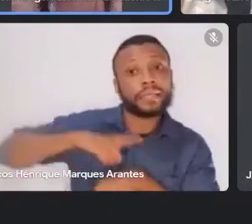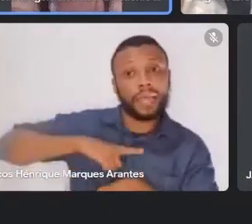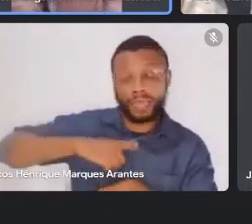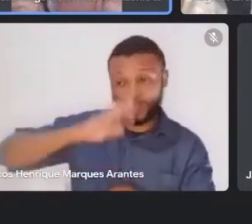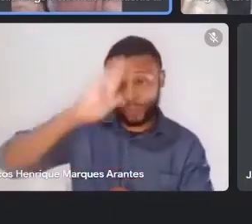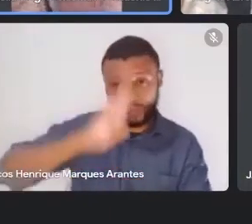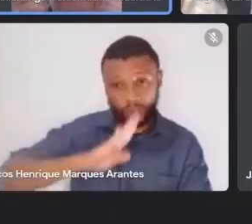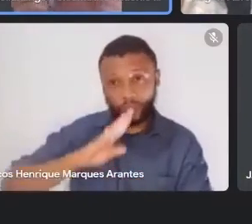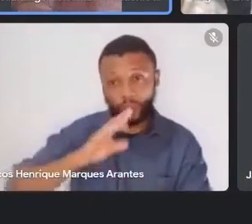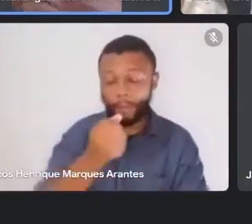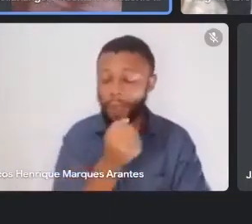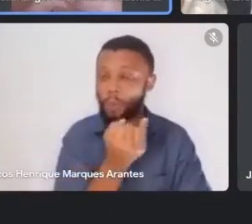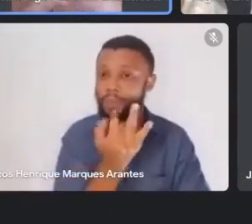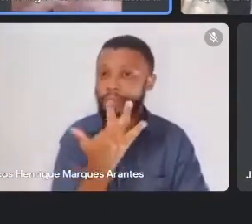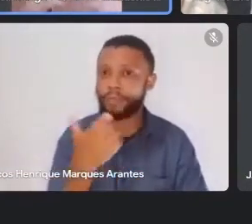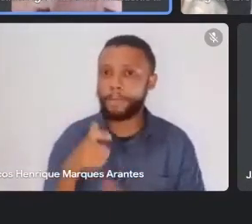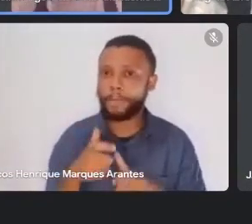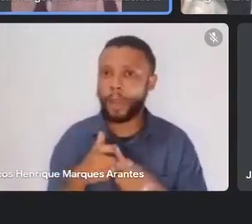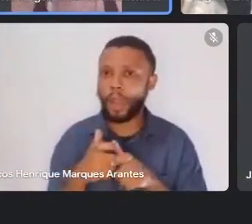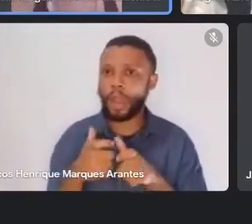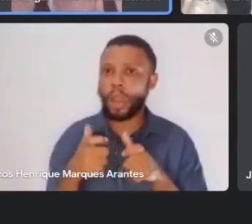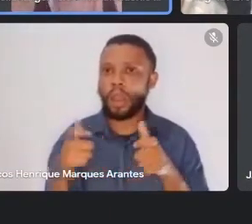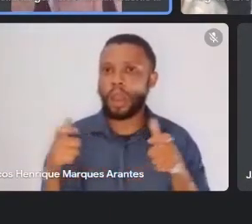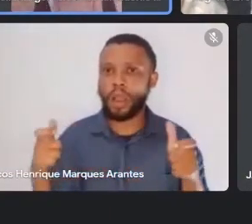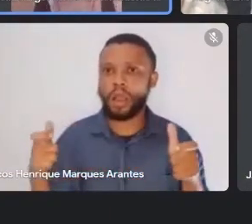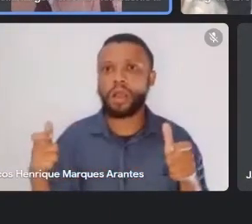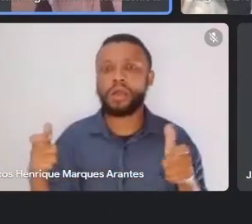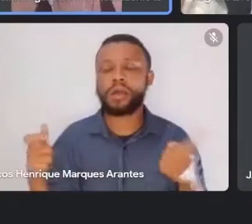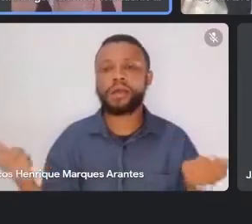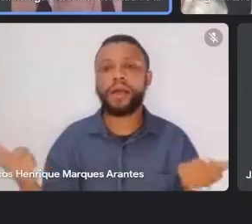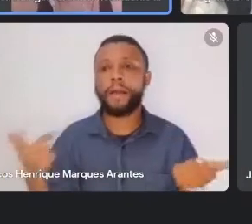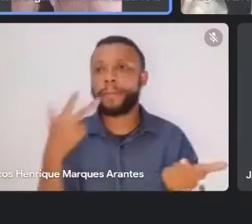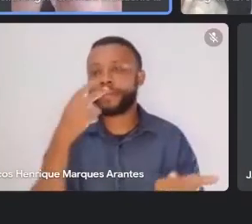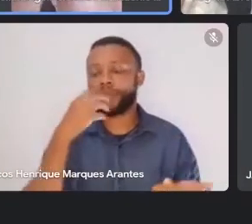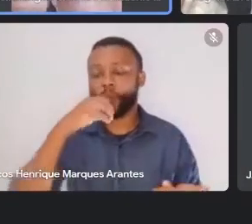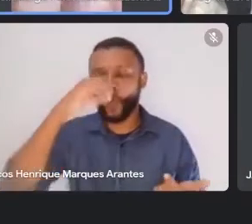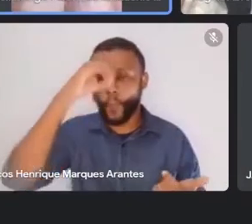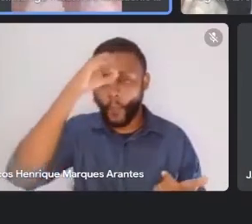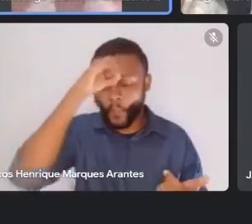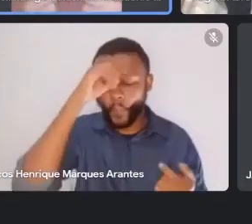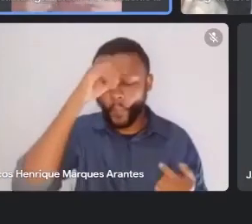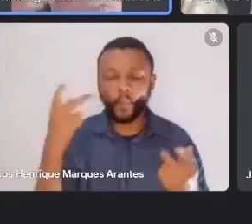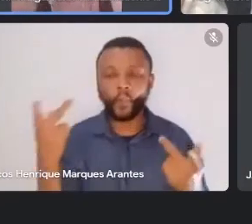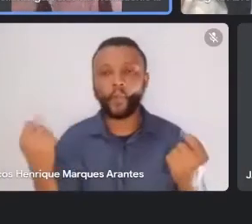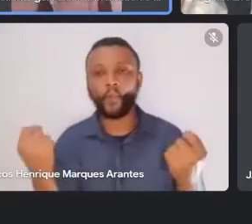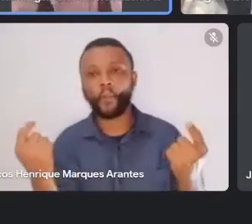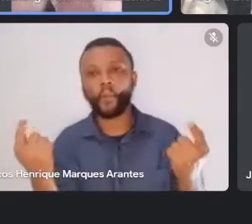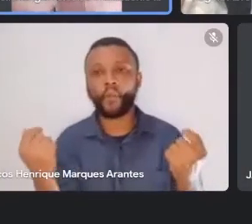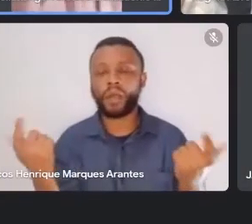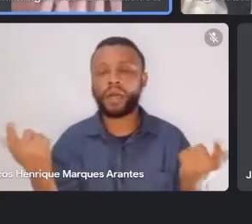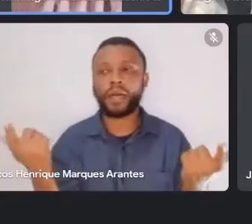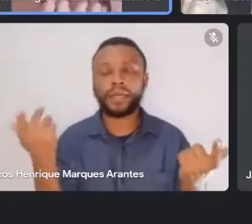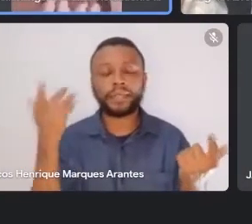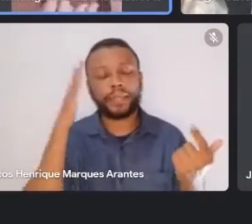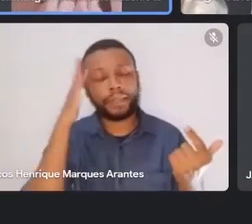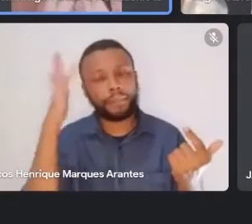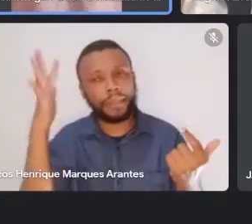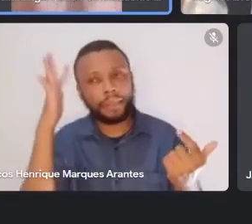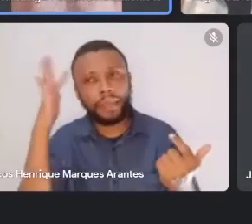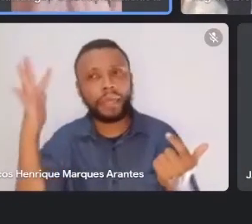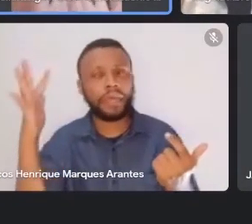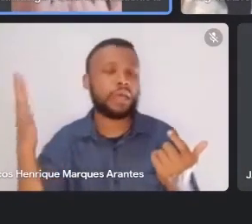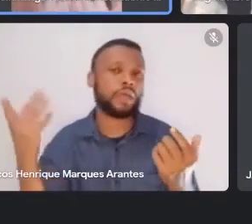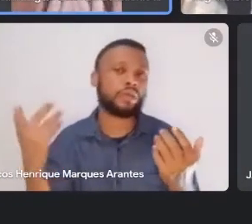volumoso, estão a par, gente, de tudo, de todo esse pensamento, de a que eu